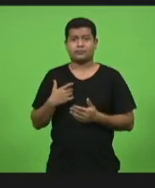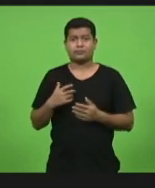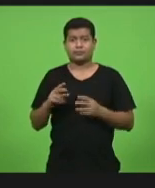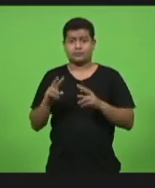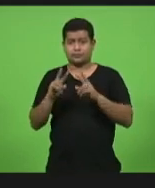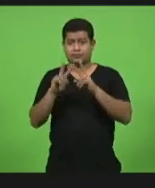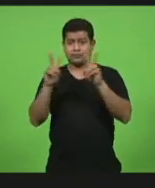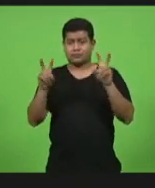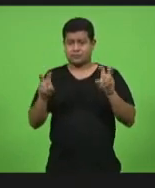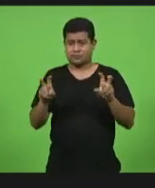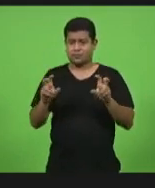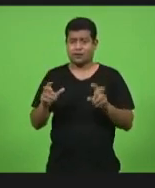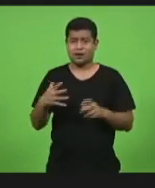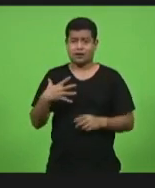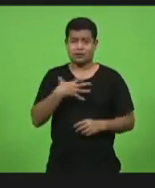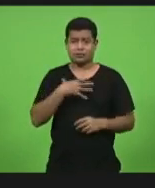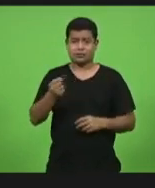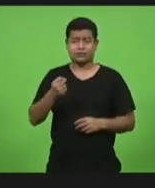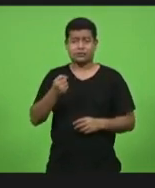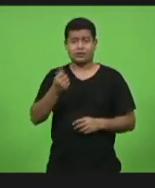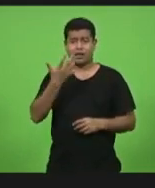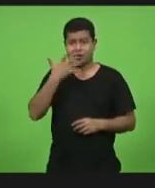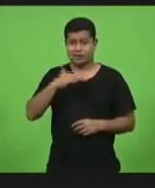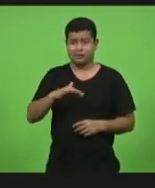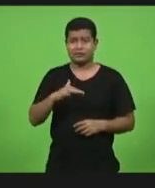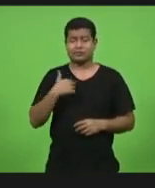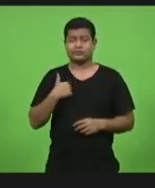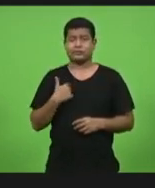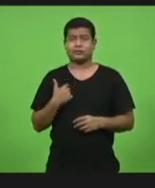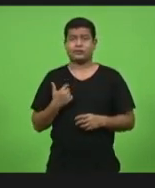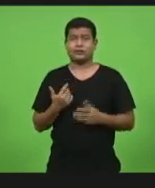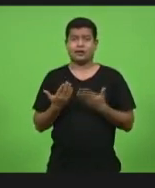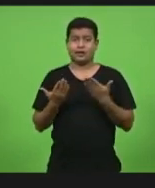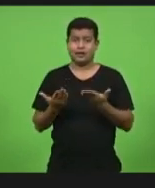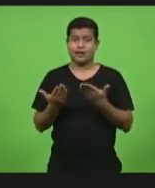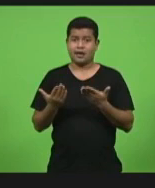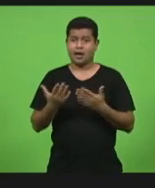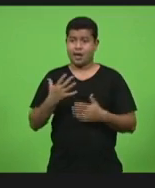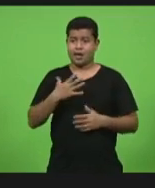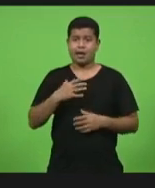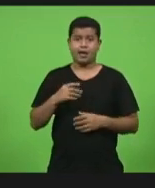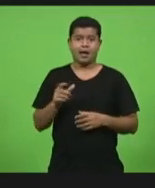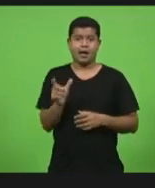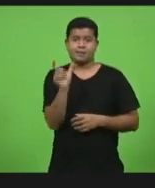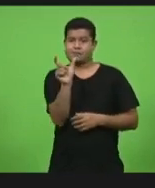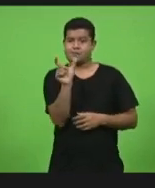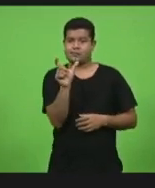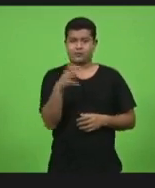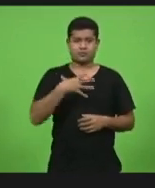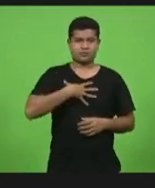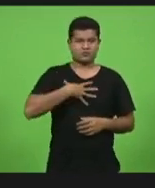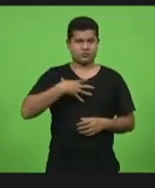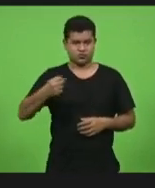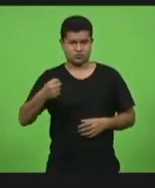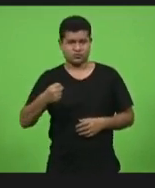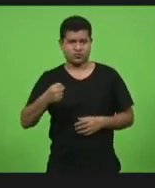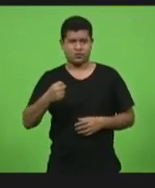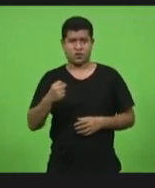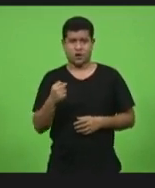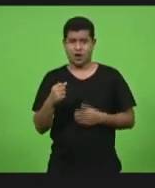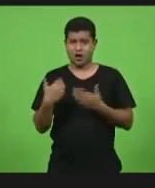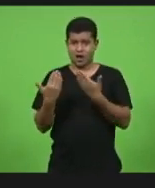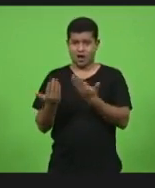suicídio infantil o simples simples não a palavra suicídio ela unicamente ela já